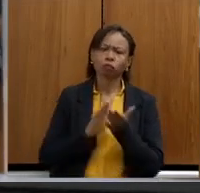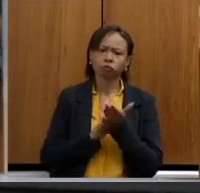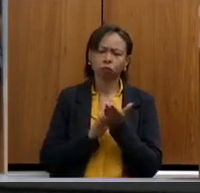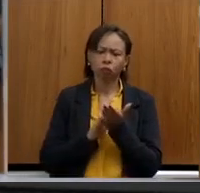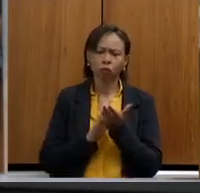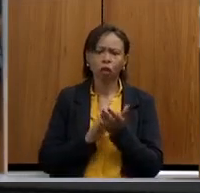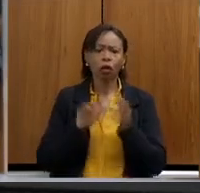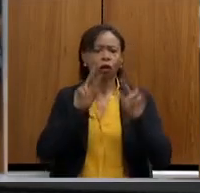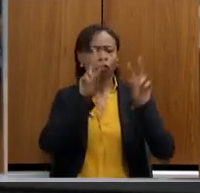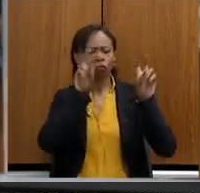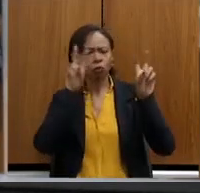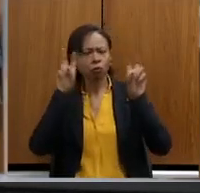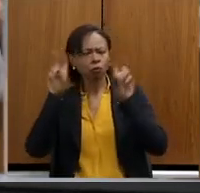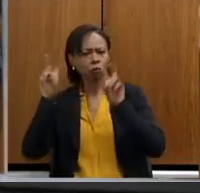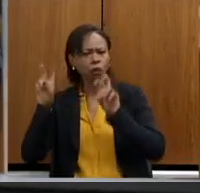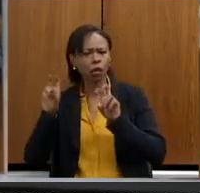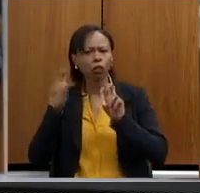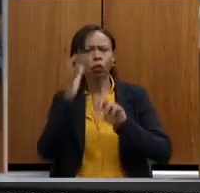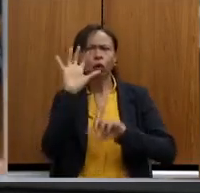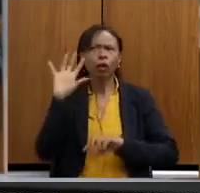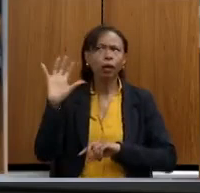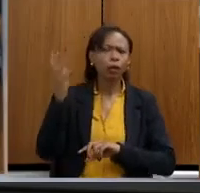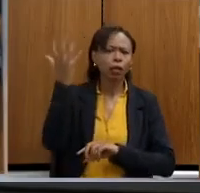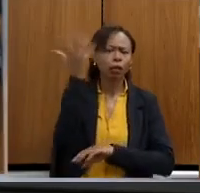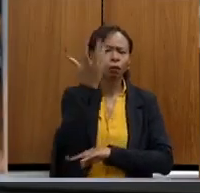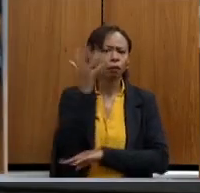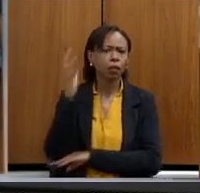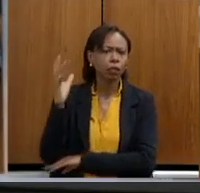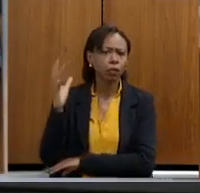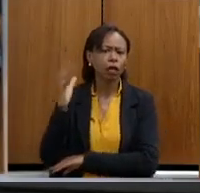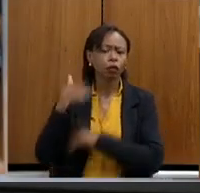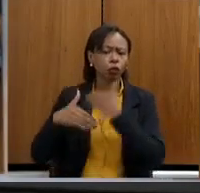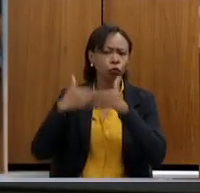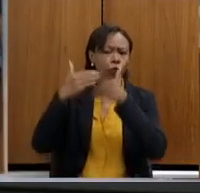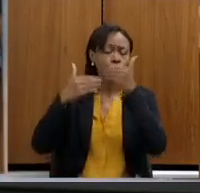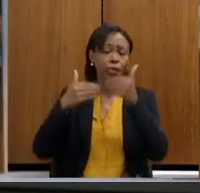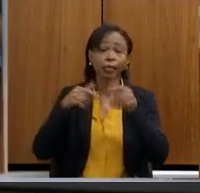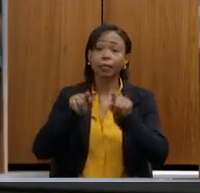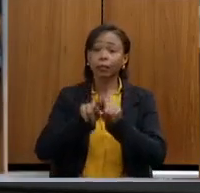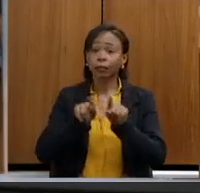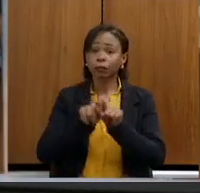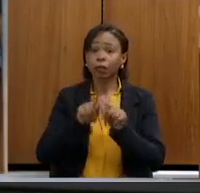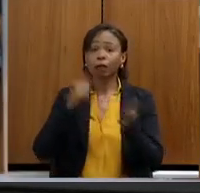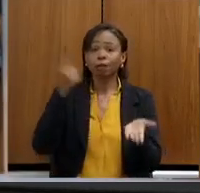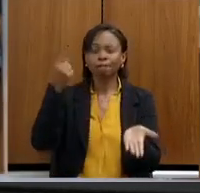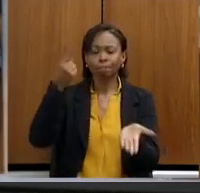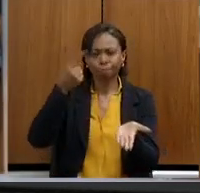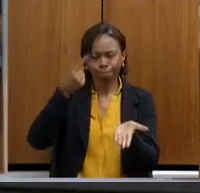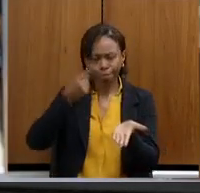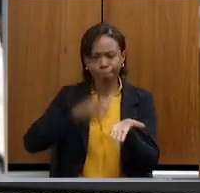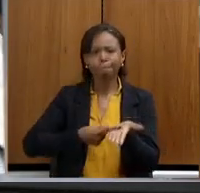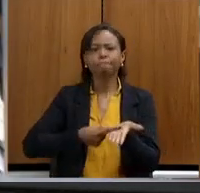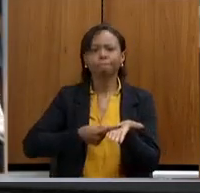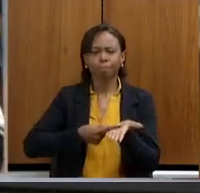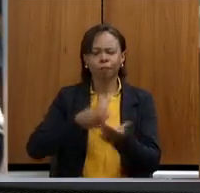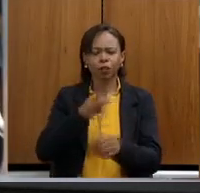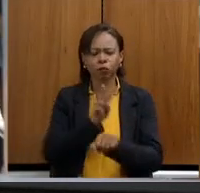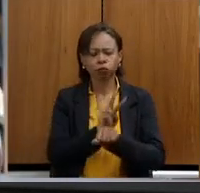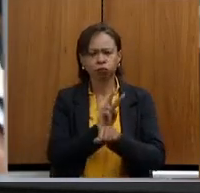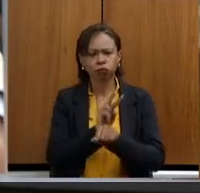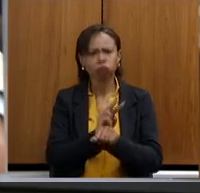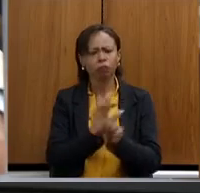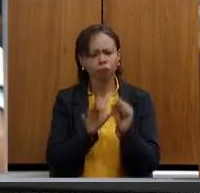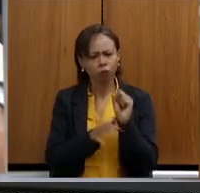falando do desenvolvimento, mas também trazendo à luz, trazendo à baila o compromisso da manutenção, do